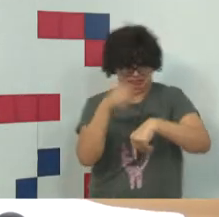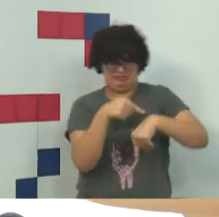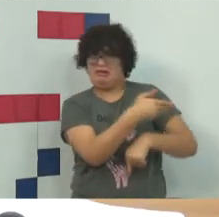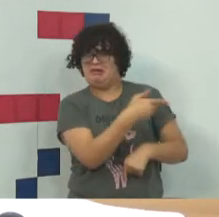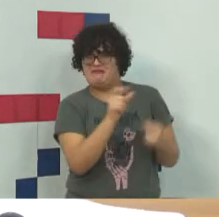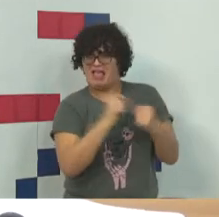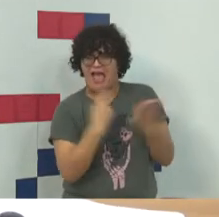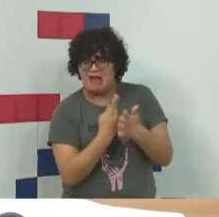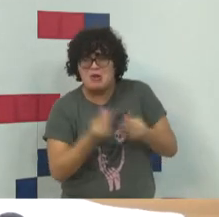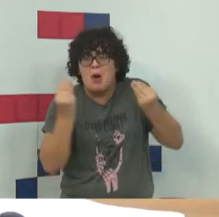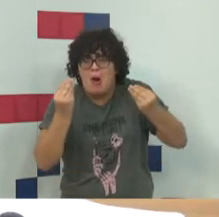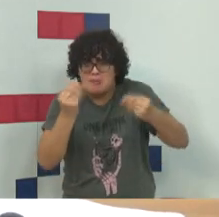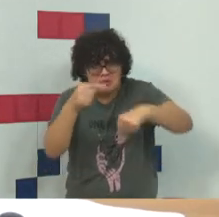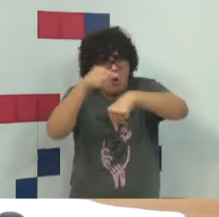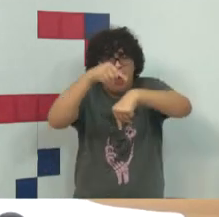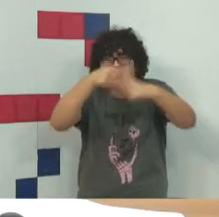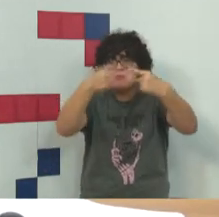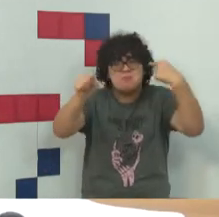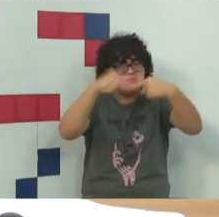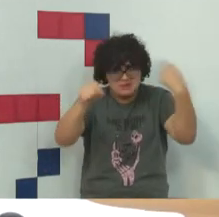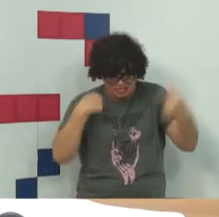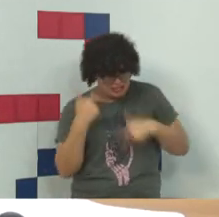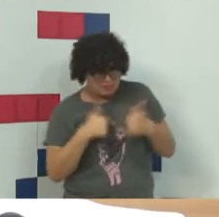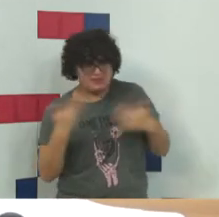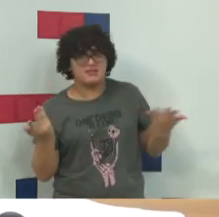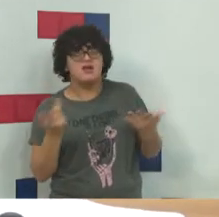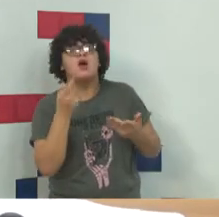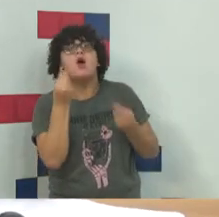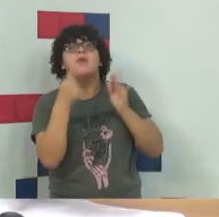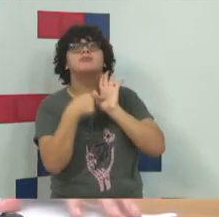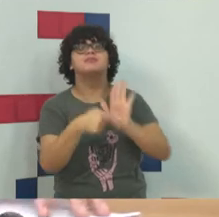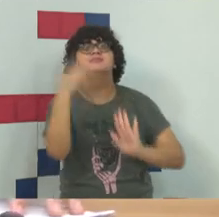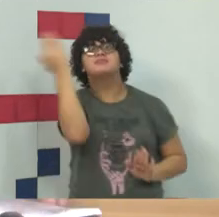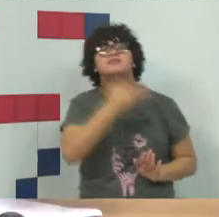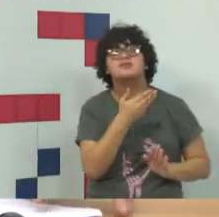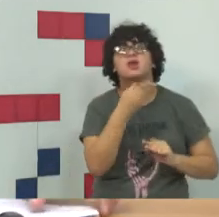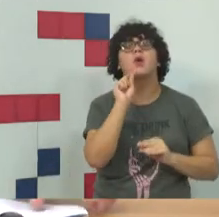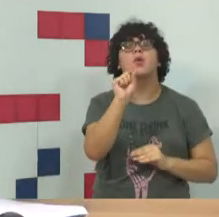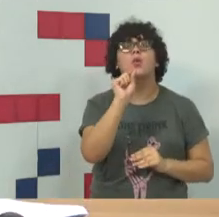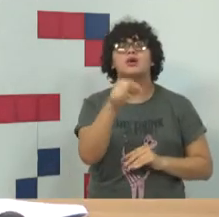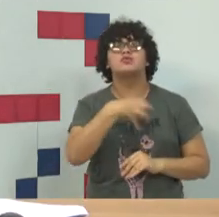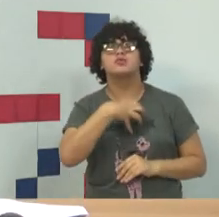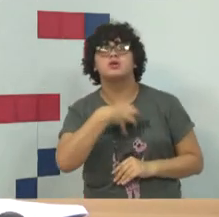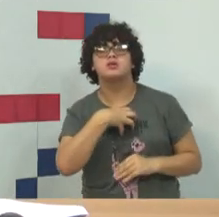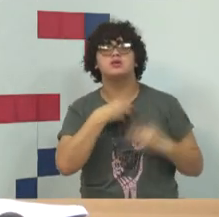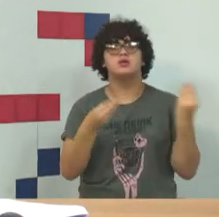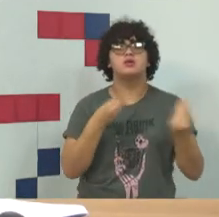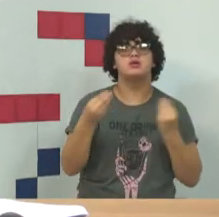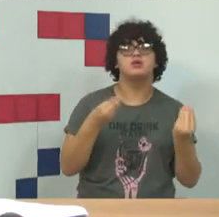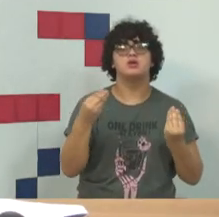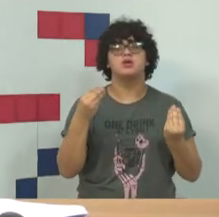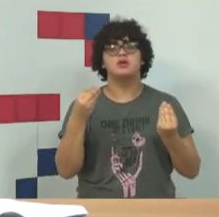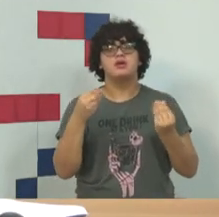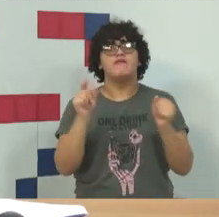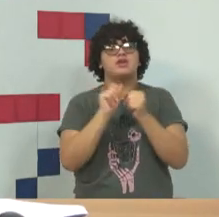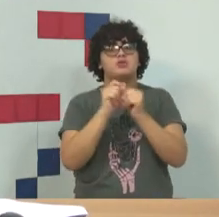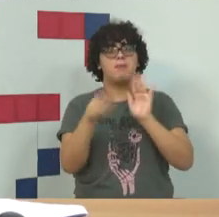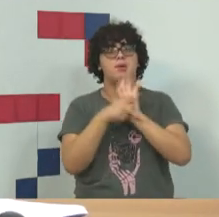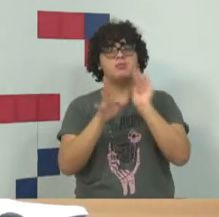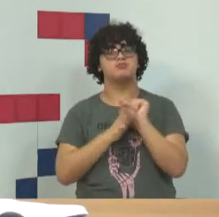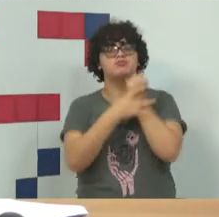prova é de quem alega. Agora, o Conselho Federal da OAB criou, pela portaria,